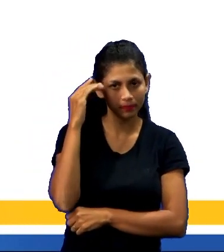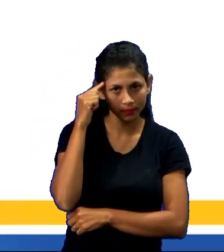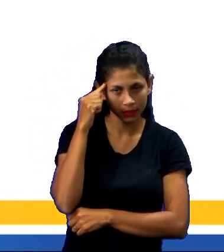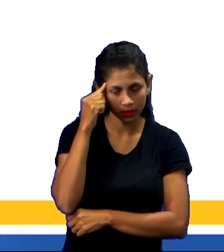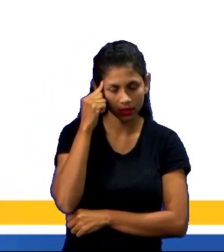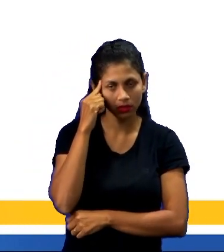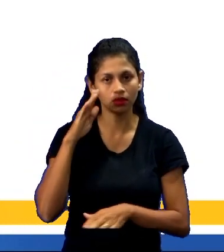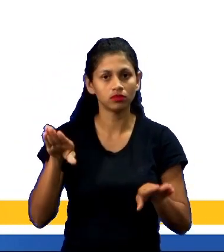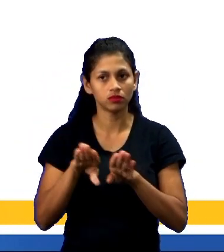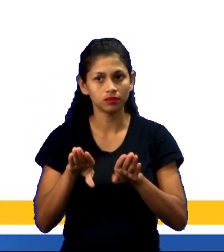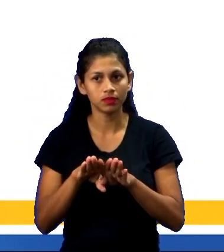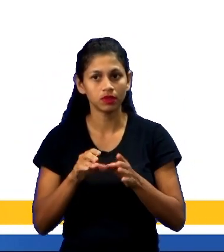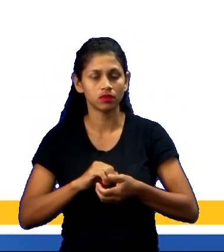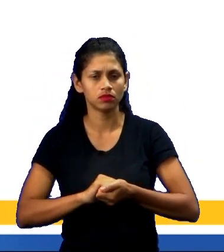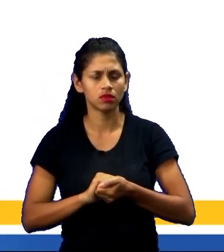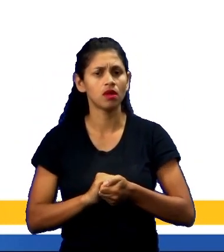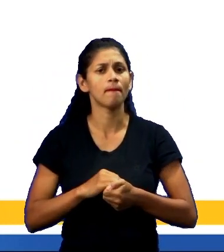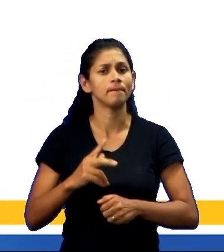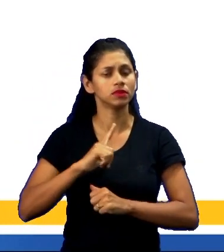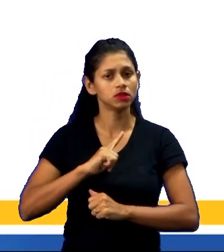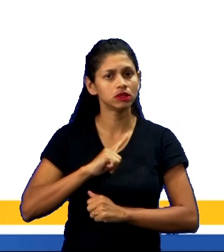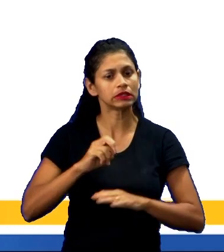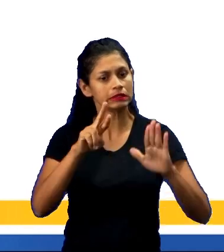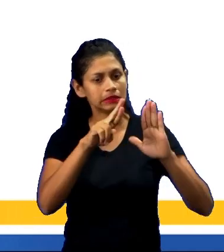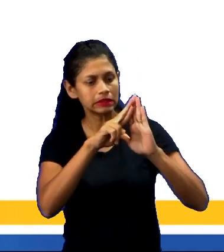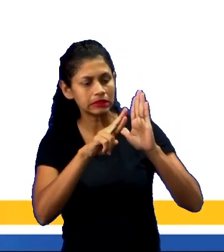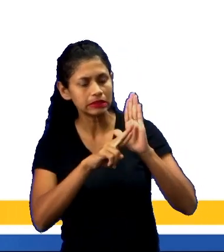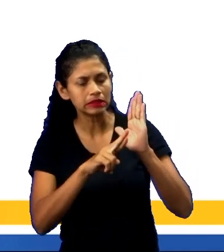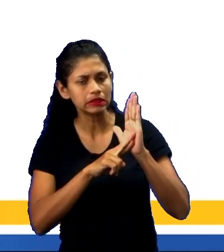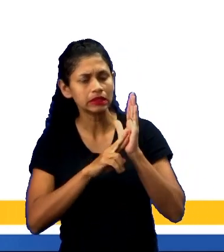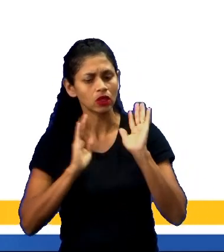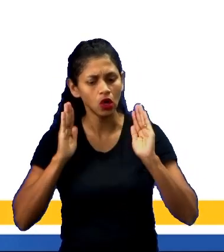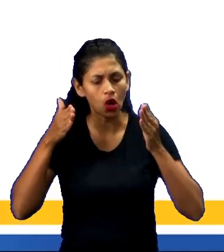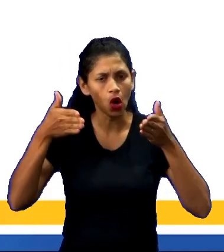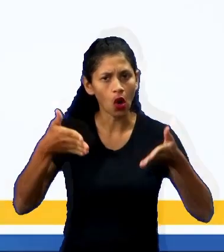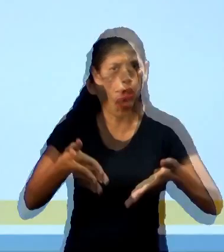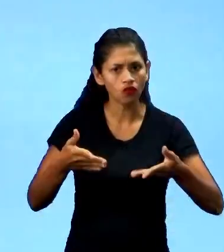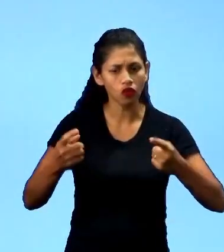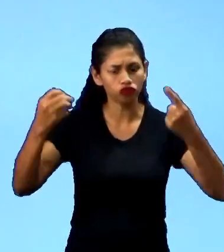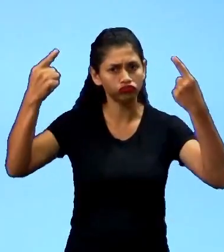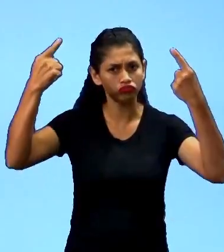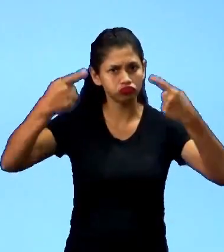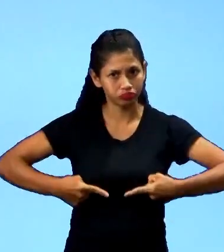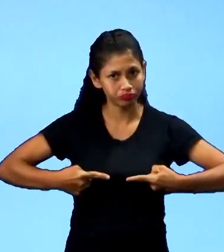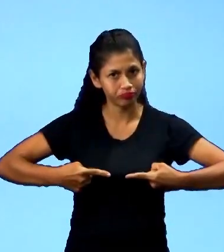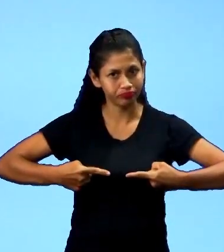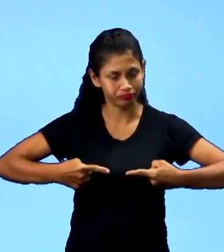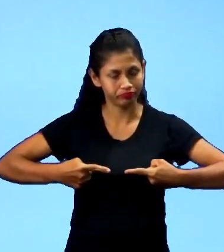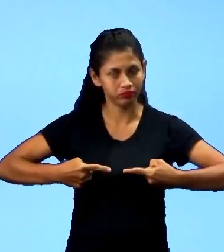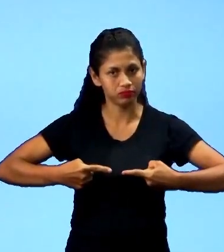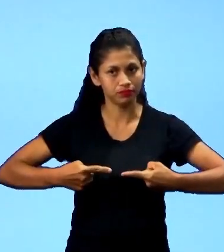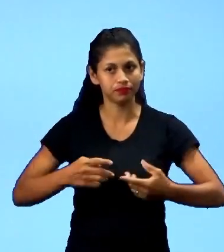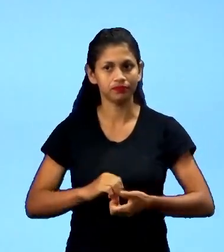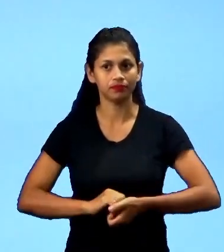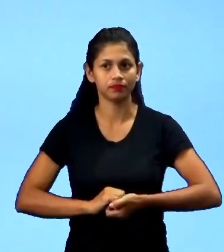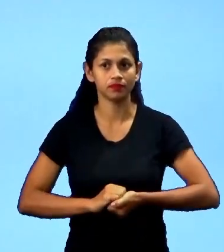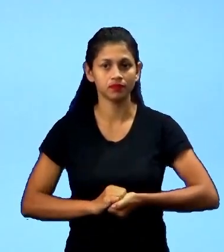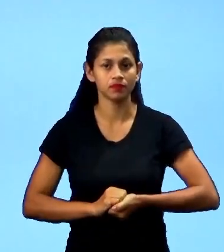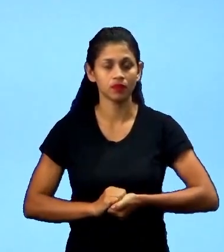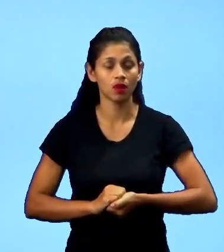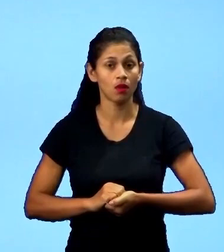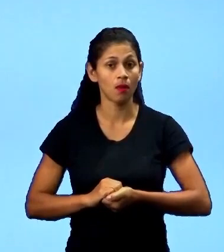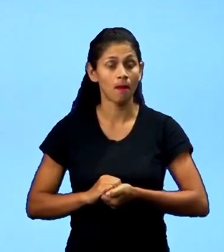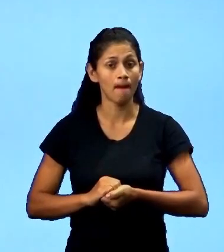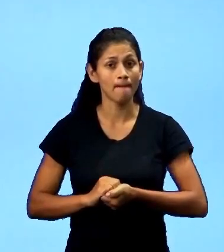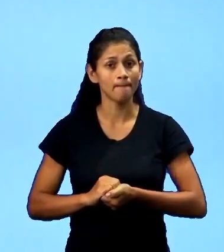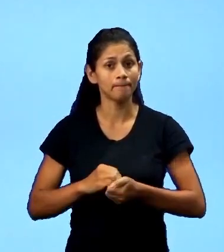são atividades sujeitas a regulamentos e que geralmente visam a competição entre os participantes. Aqui a gente já frisa um dos